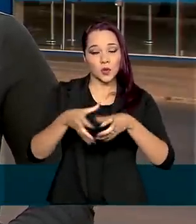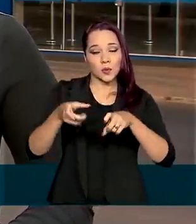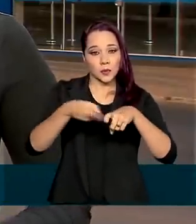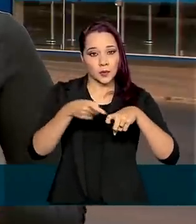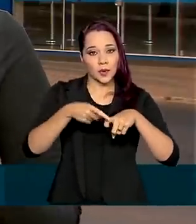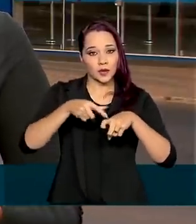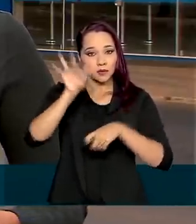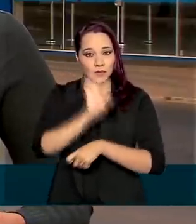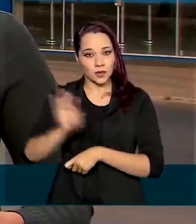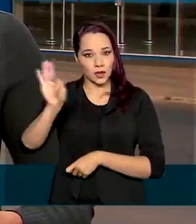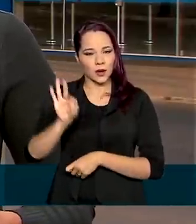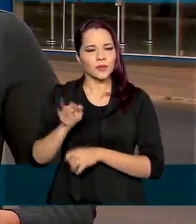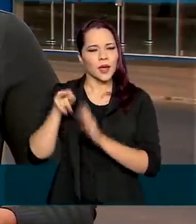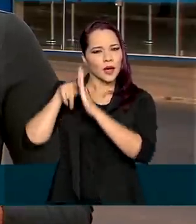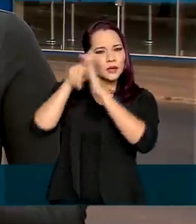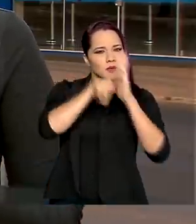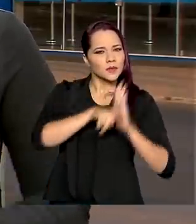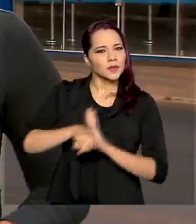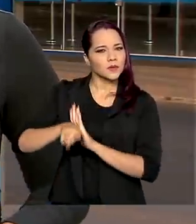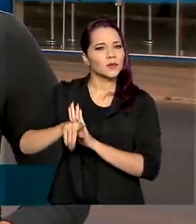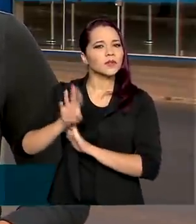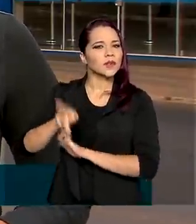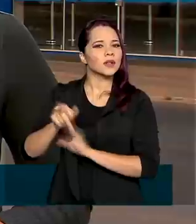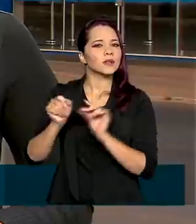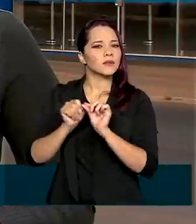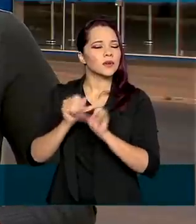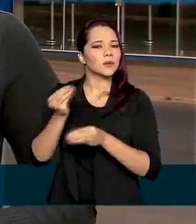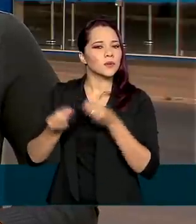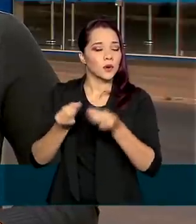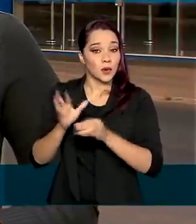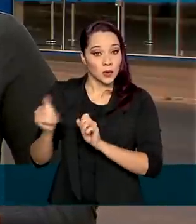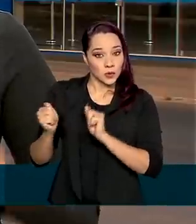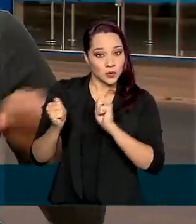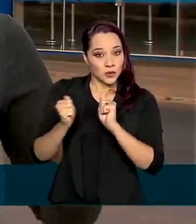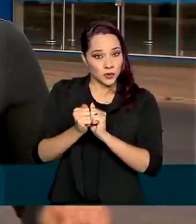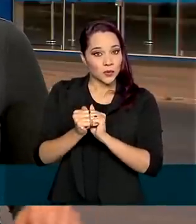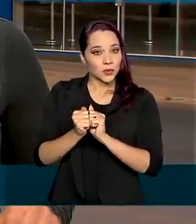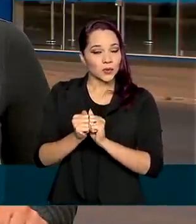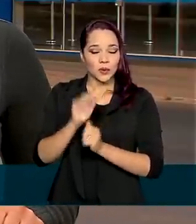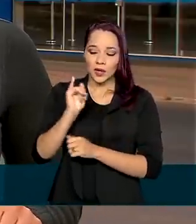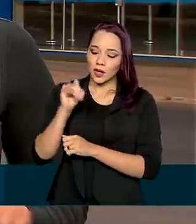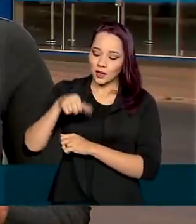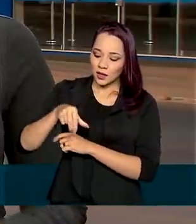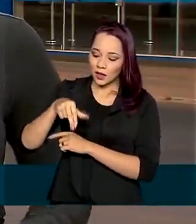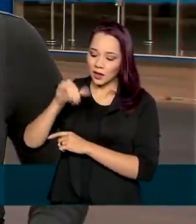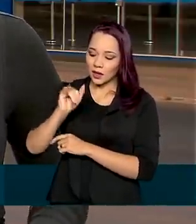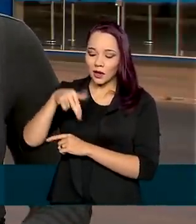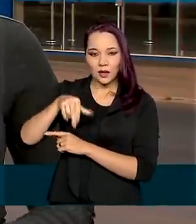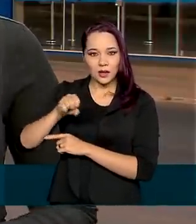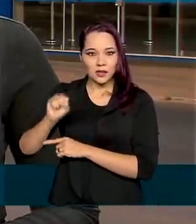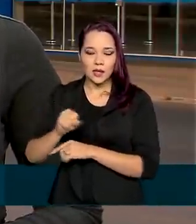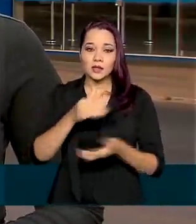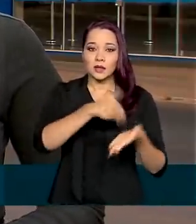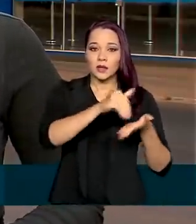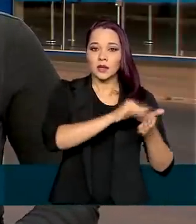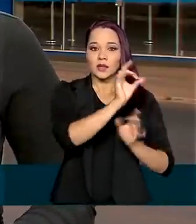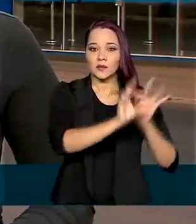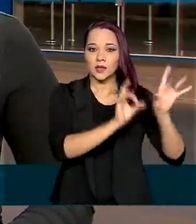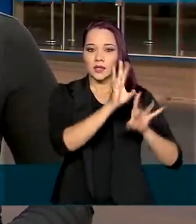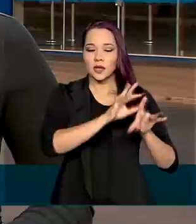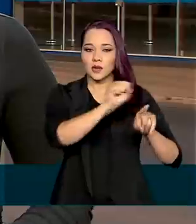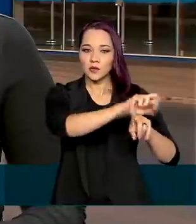Federais. As inspeções estão sendo feitas em conjunto entre INSS e Secretaria Especial de